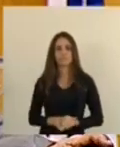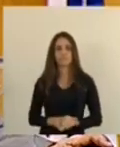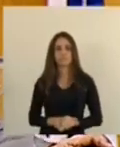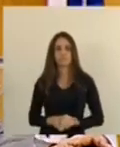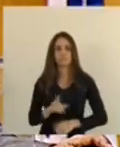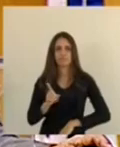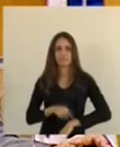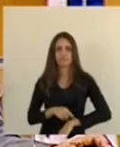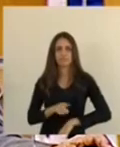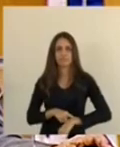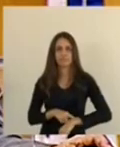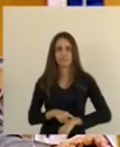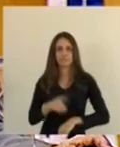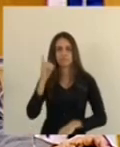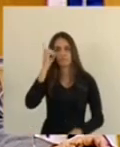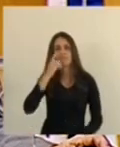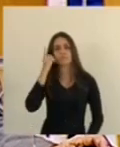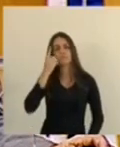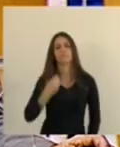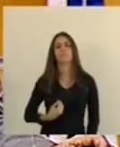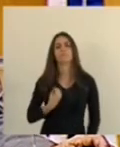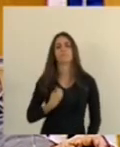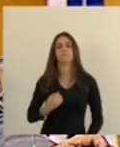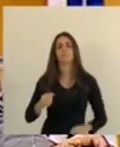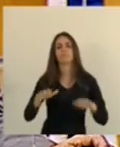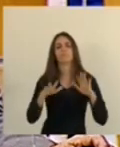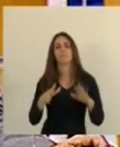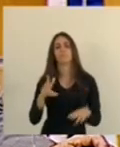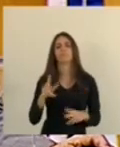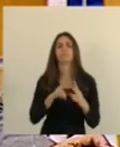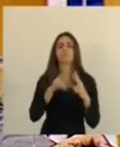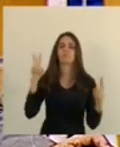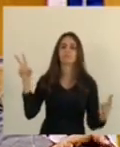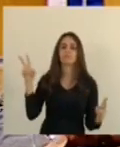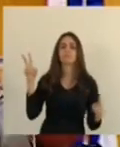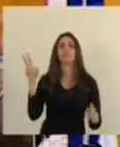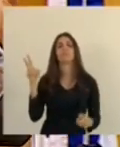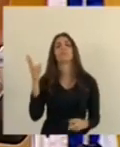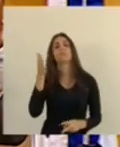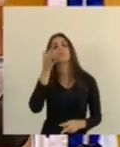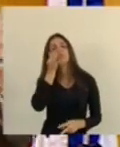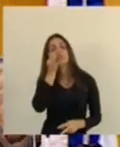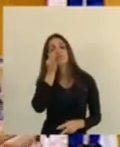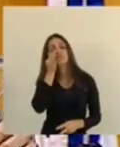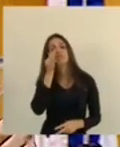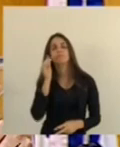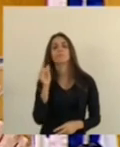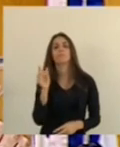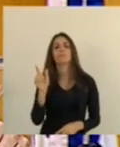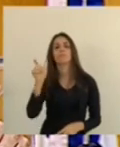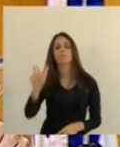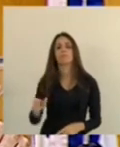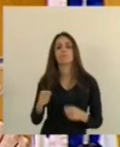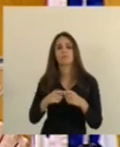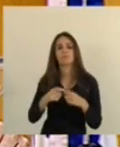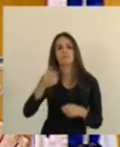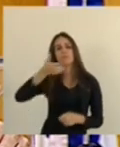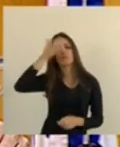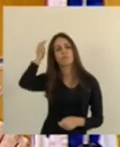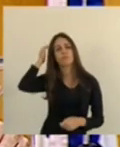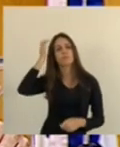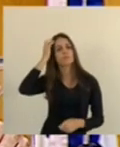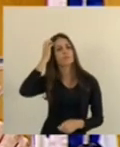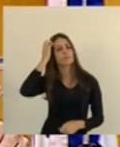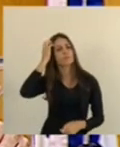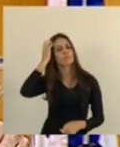exato momento os deputados que estão ainda na plenária virtual os deputados que se encontram na casa de leis deputado doutor Hércules que coçando ali